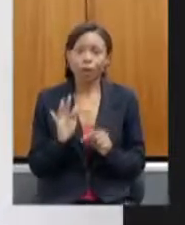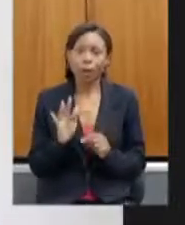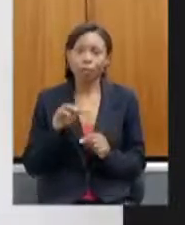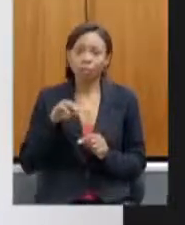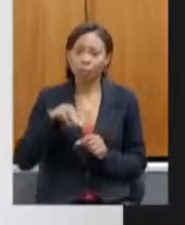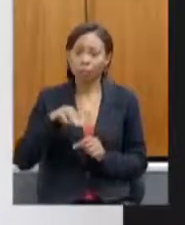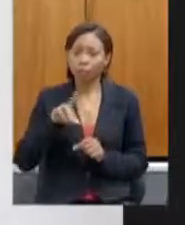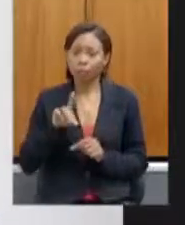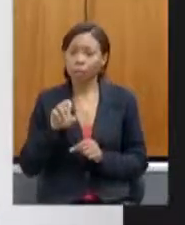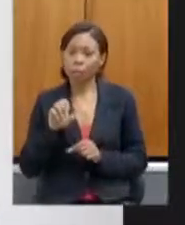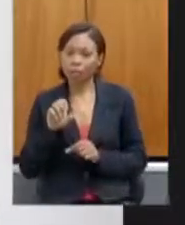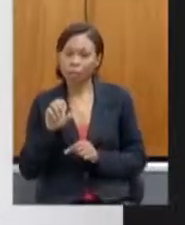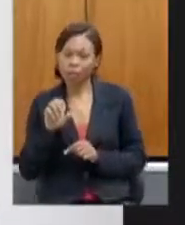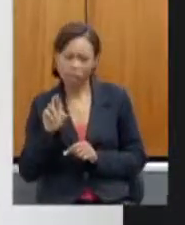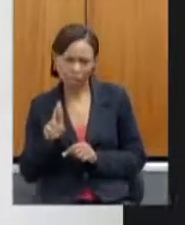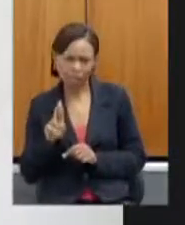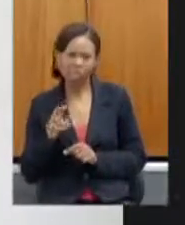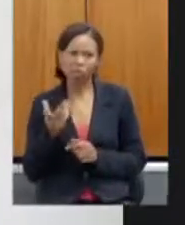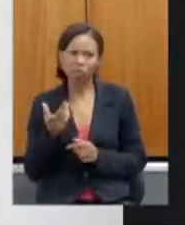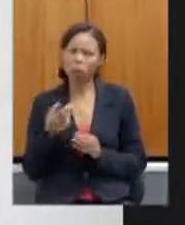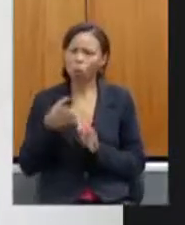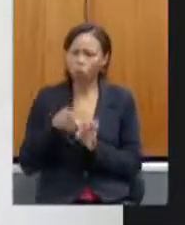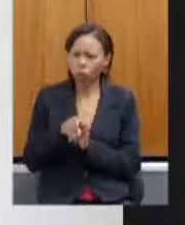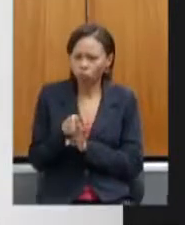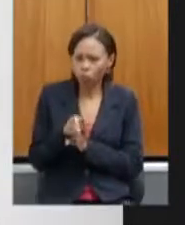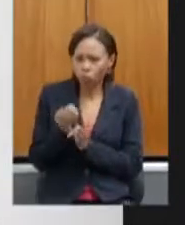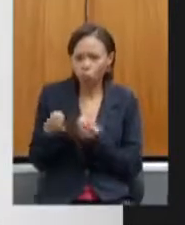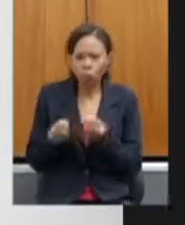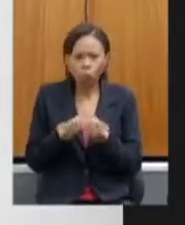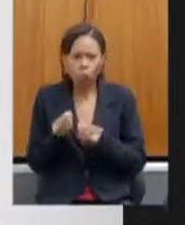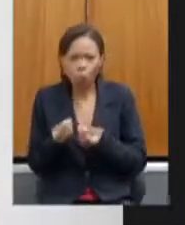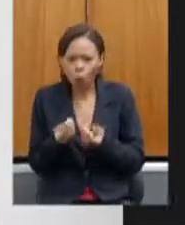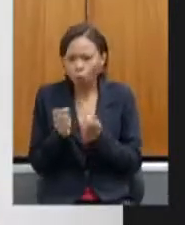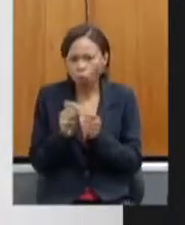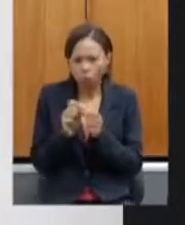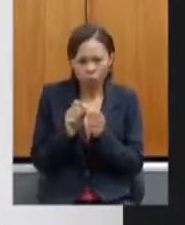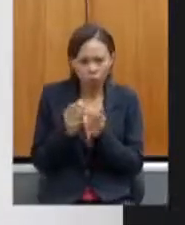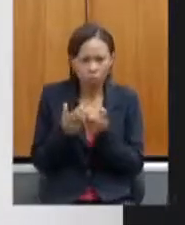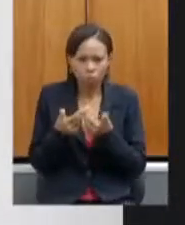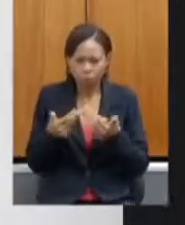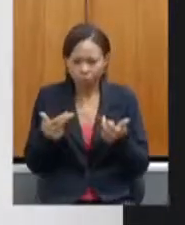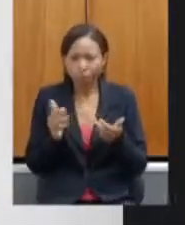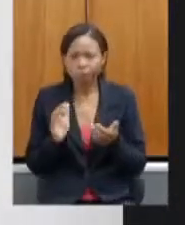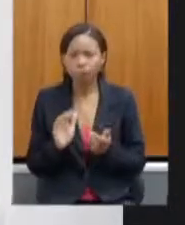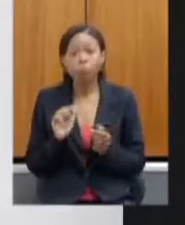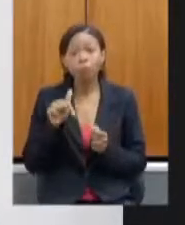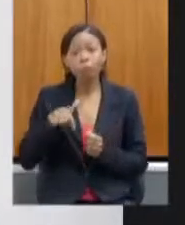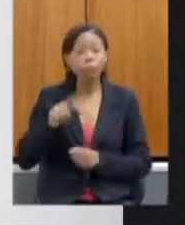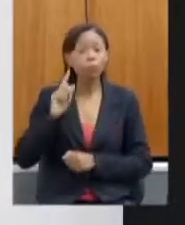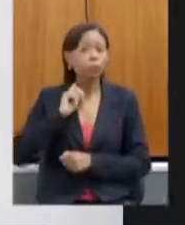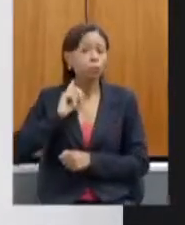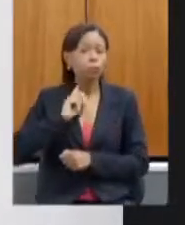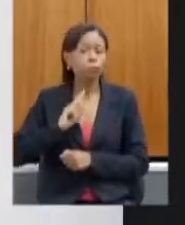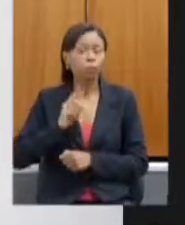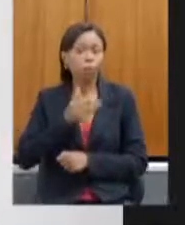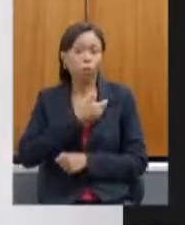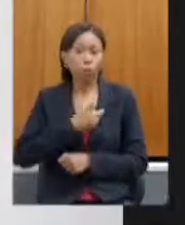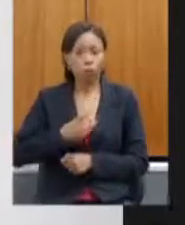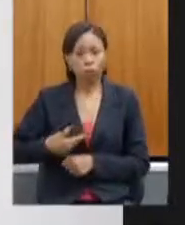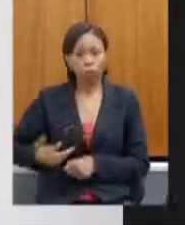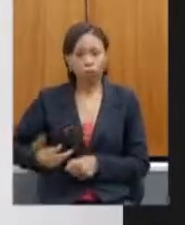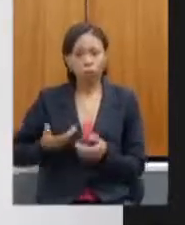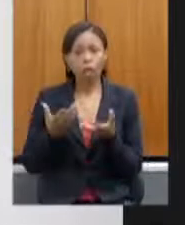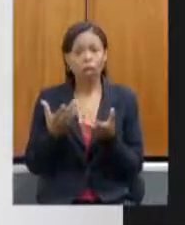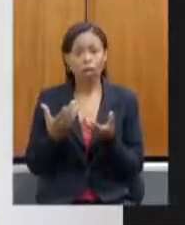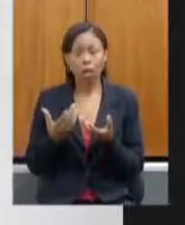seriam esses kits, etc. Aqui em Minas, o governo adotou uma opção do programa